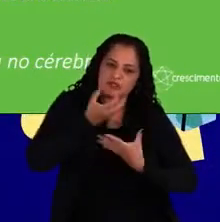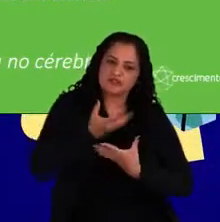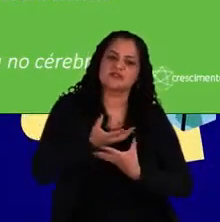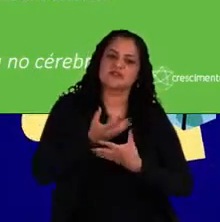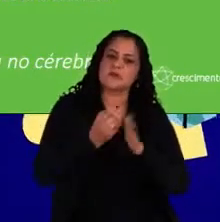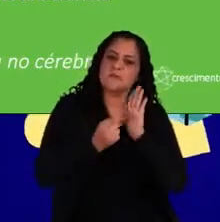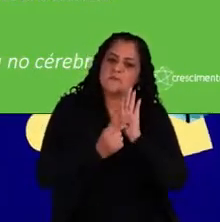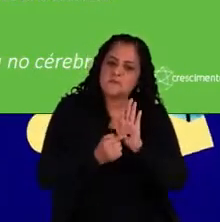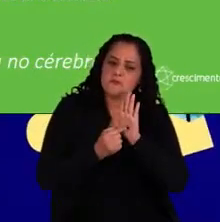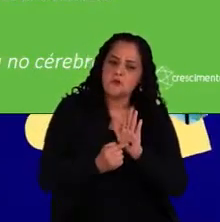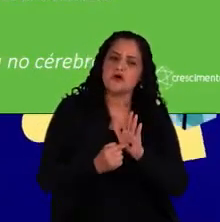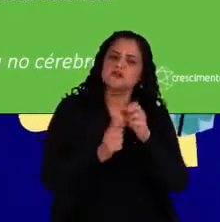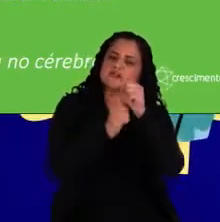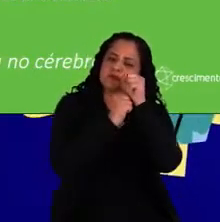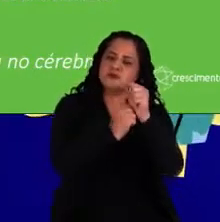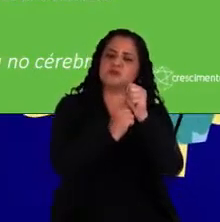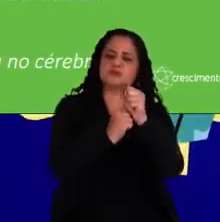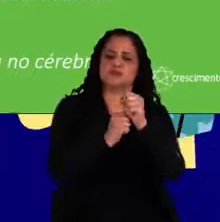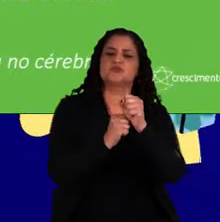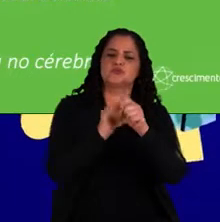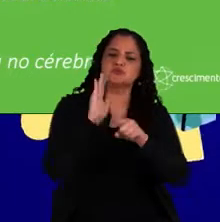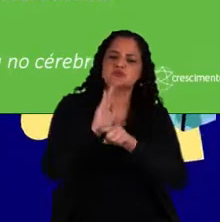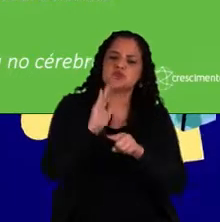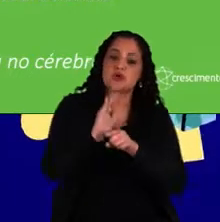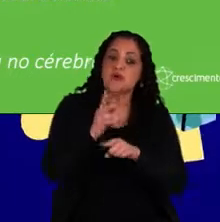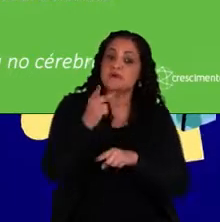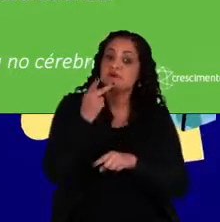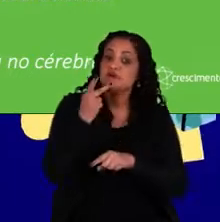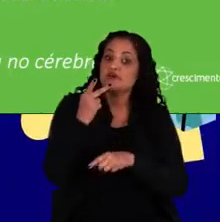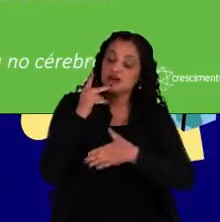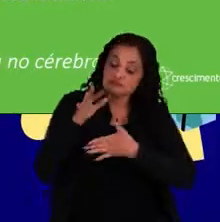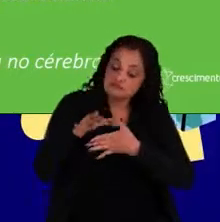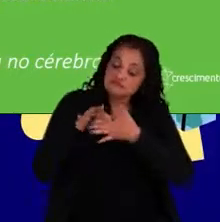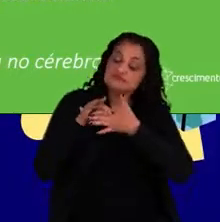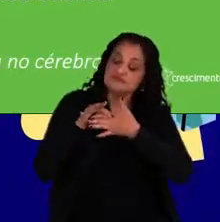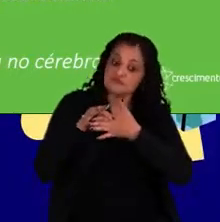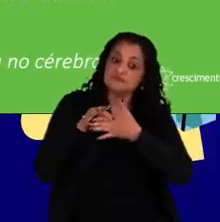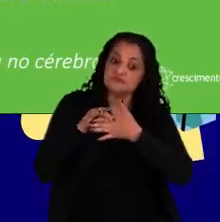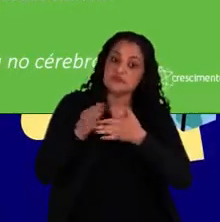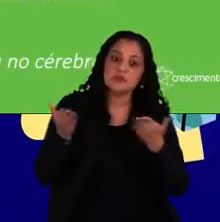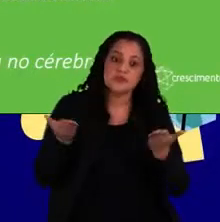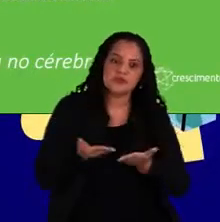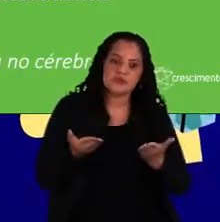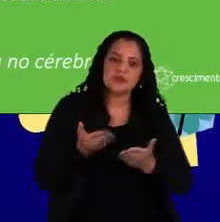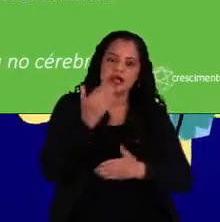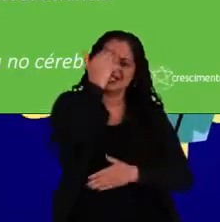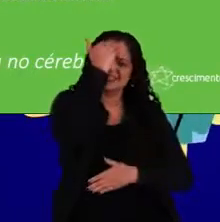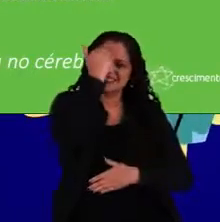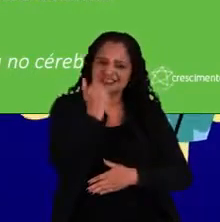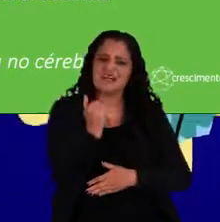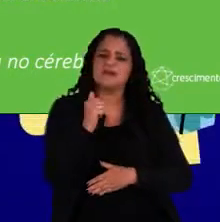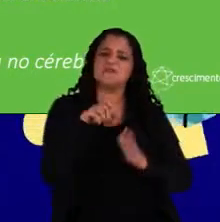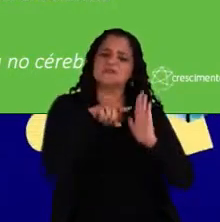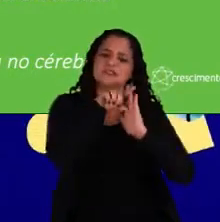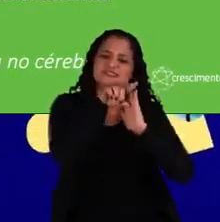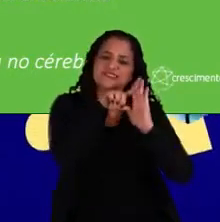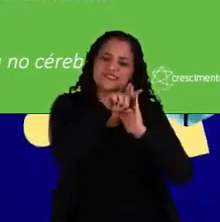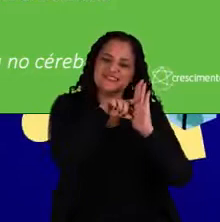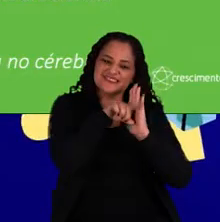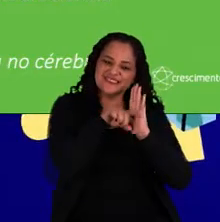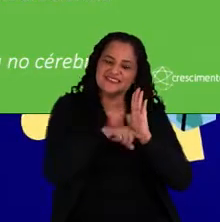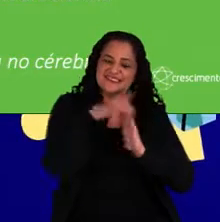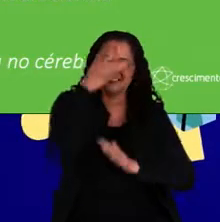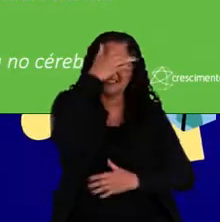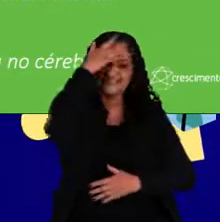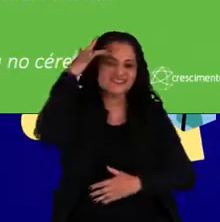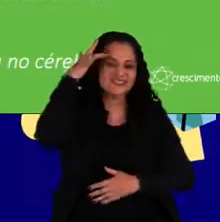informações que nos dão um suporte quando falamos de liderança. Hoje, já sabemos, é de pesquisas,